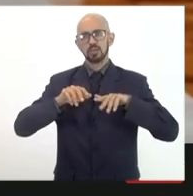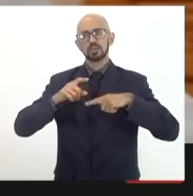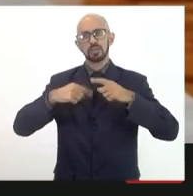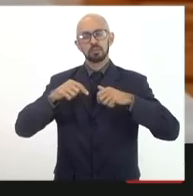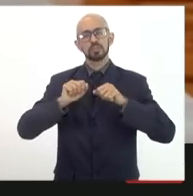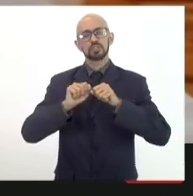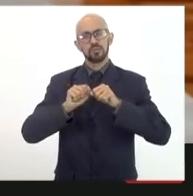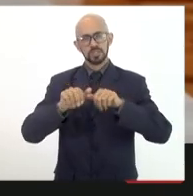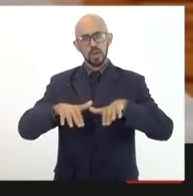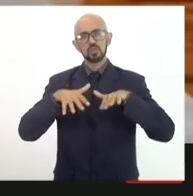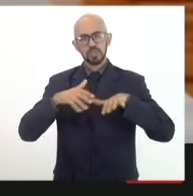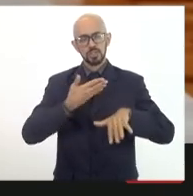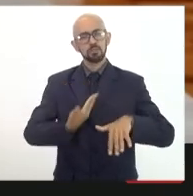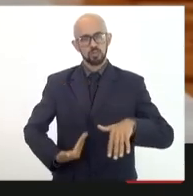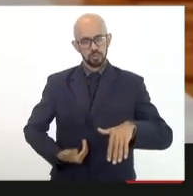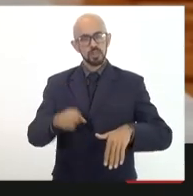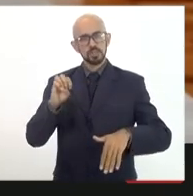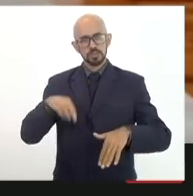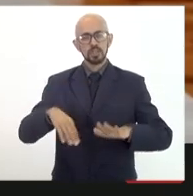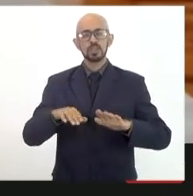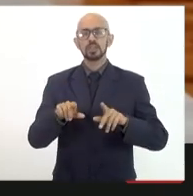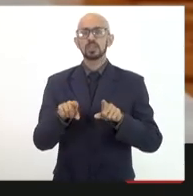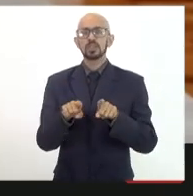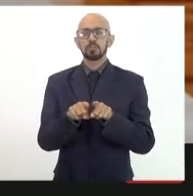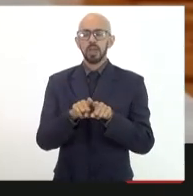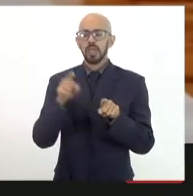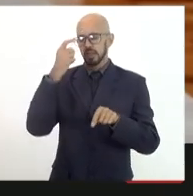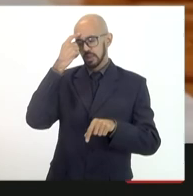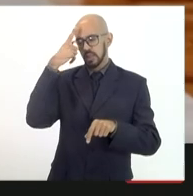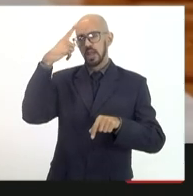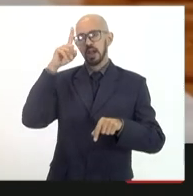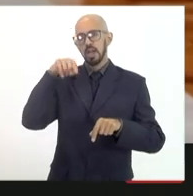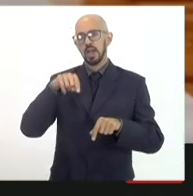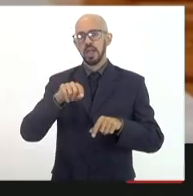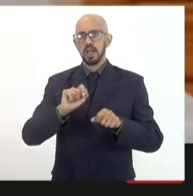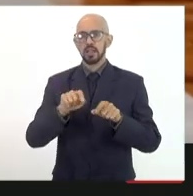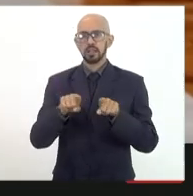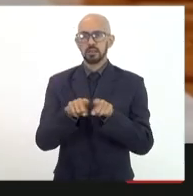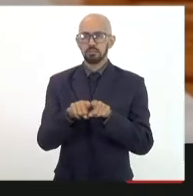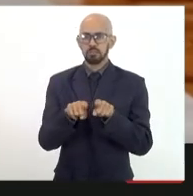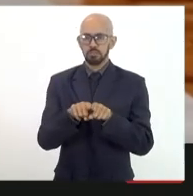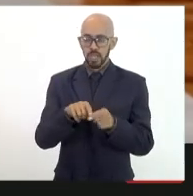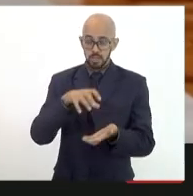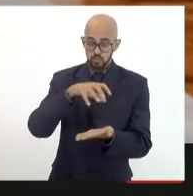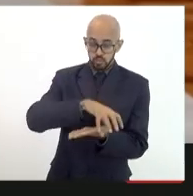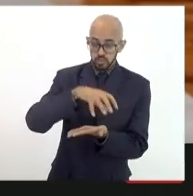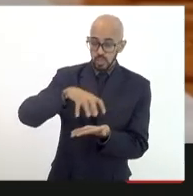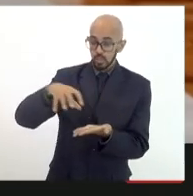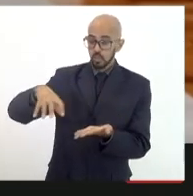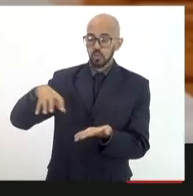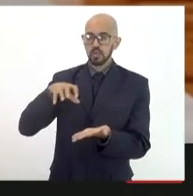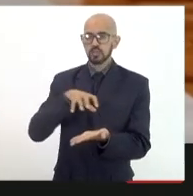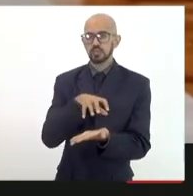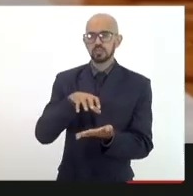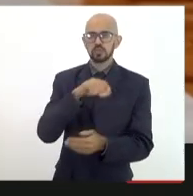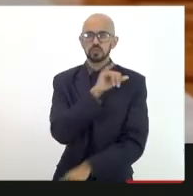públicas e a ideia é discutir como eu já disse nas regiões e se possível